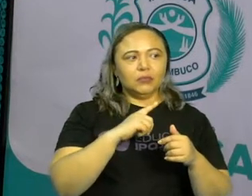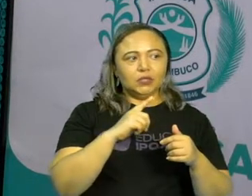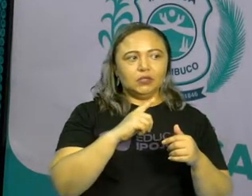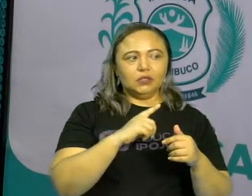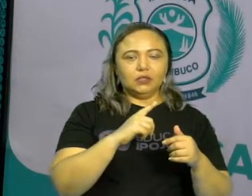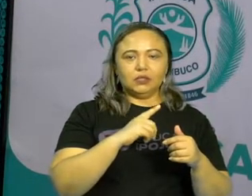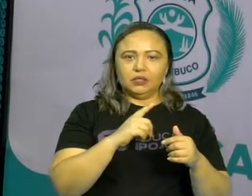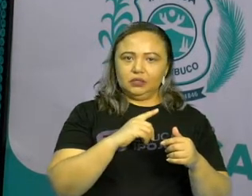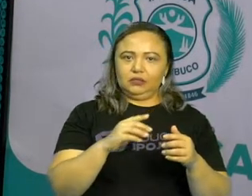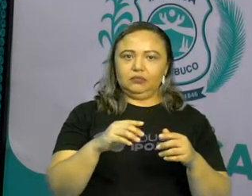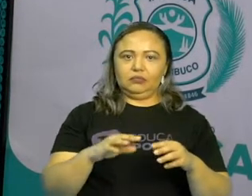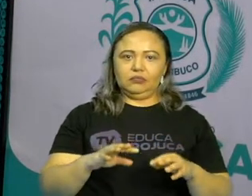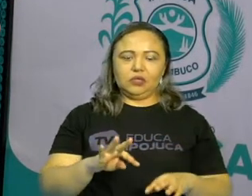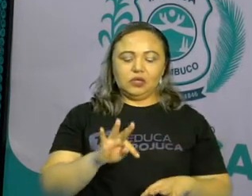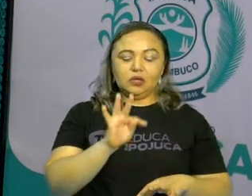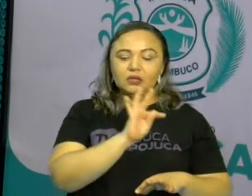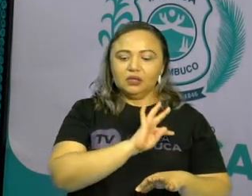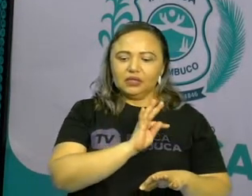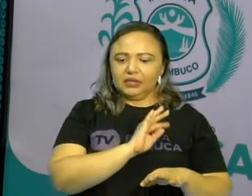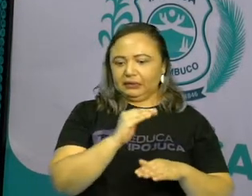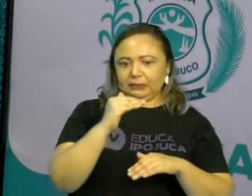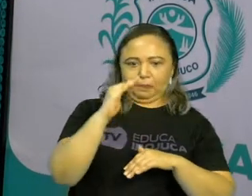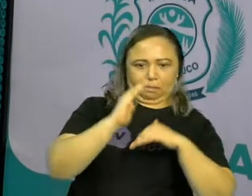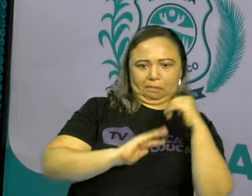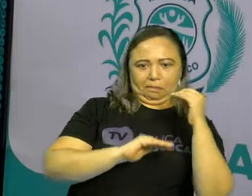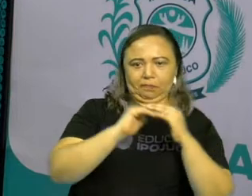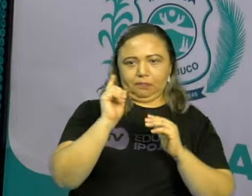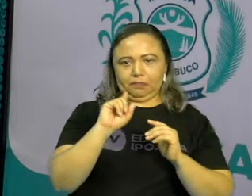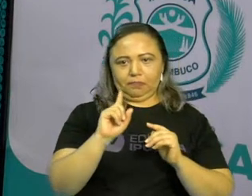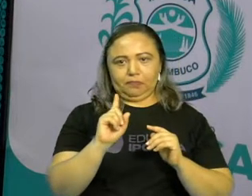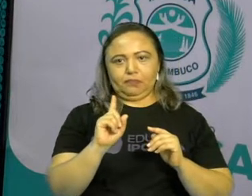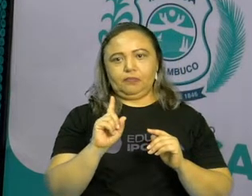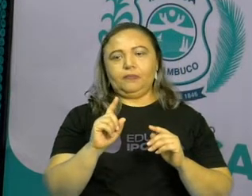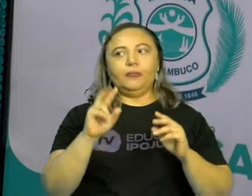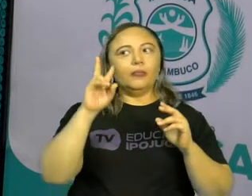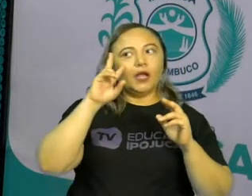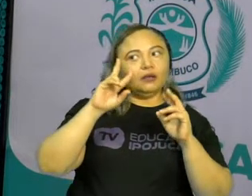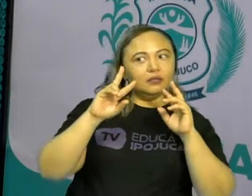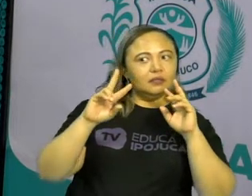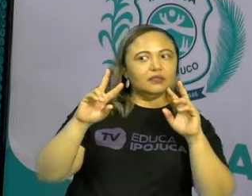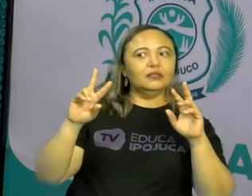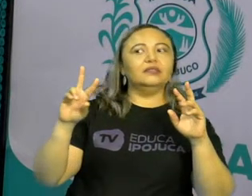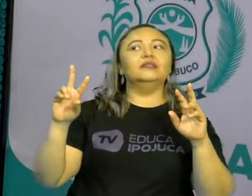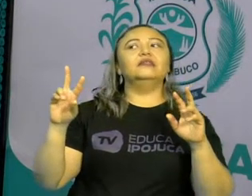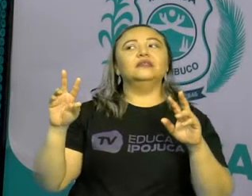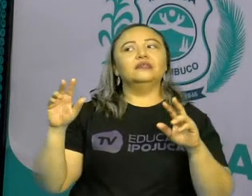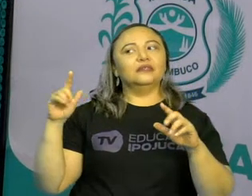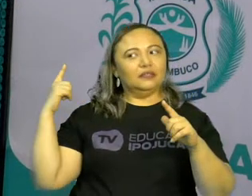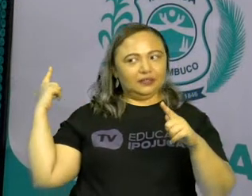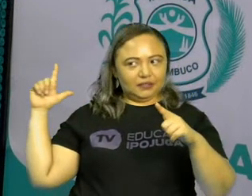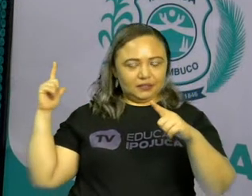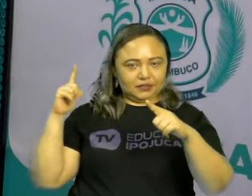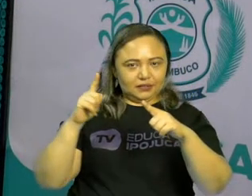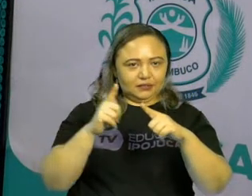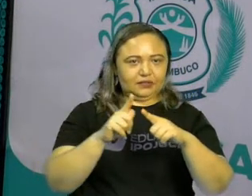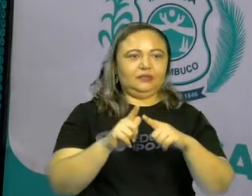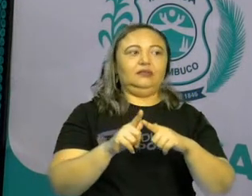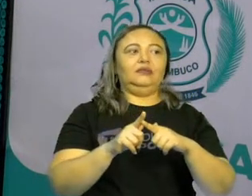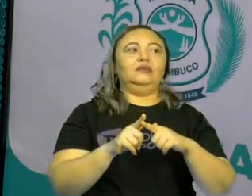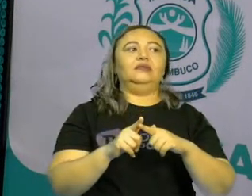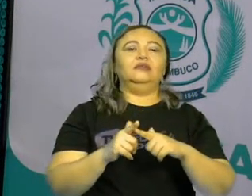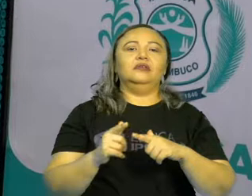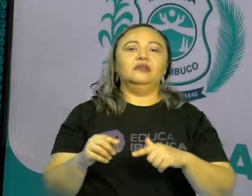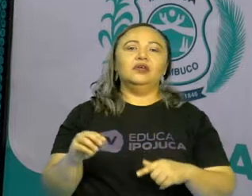uma técnica mais elaborada na arte visual tradicional. Eles